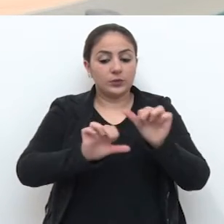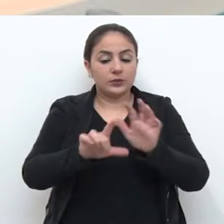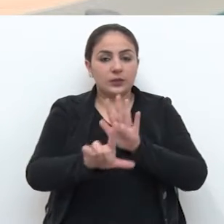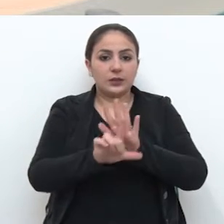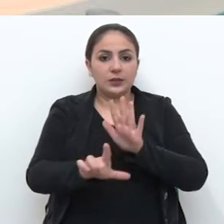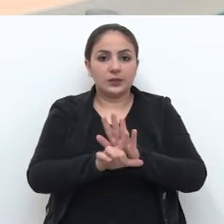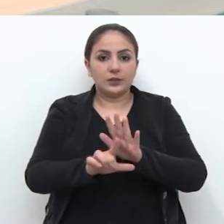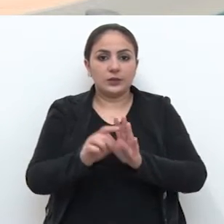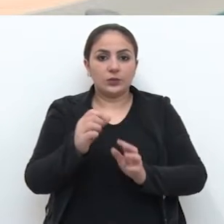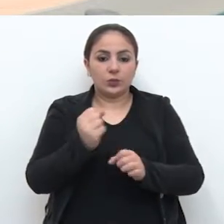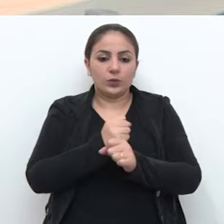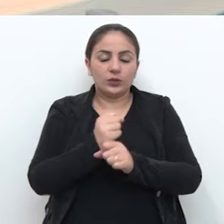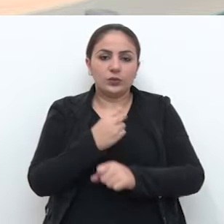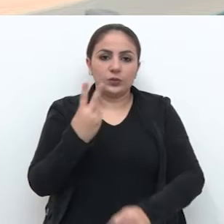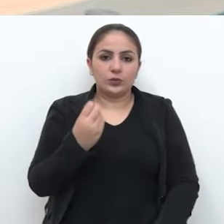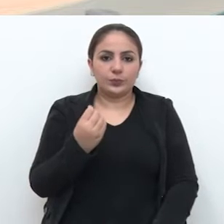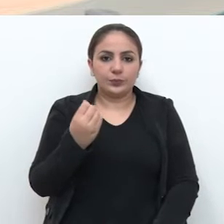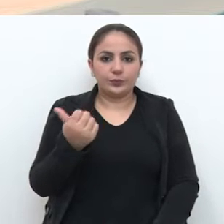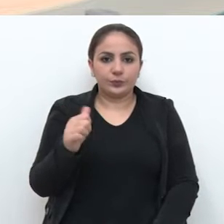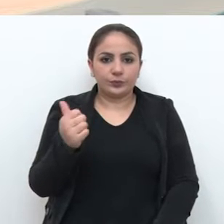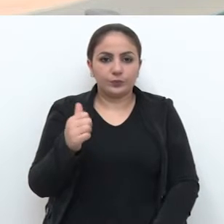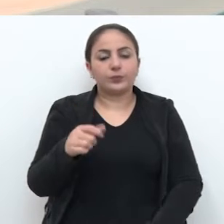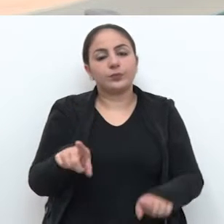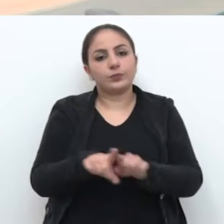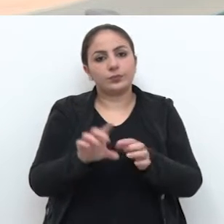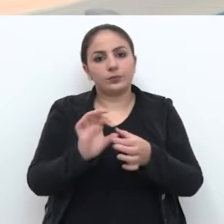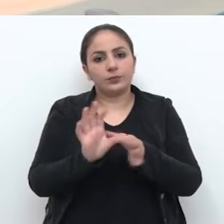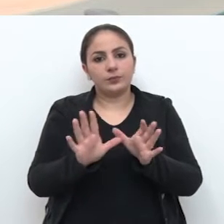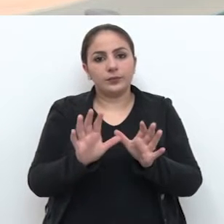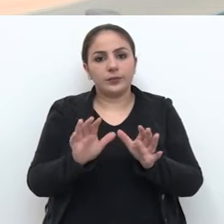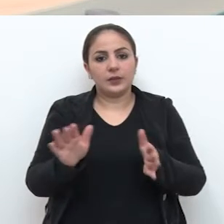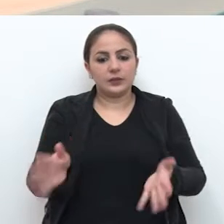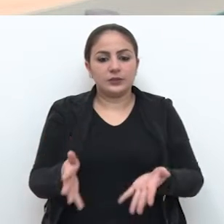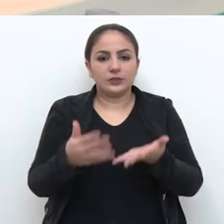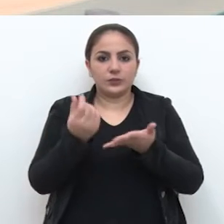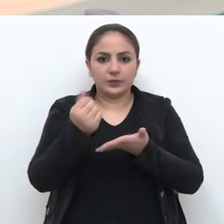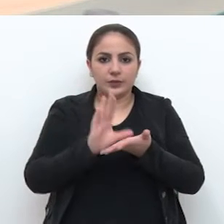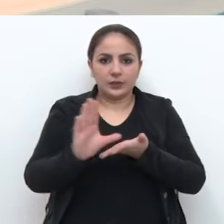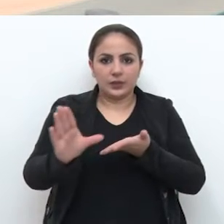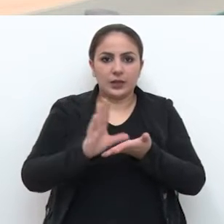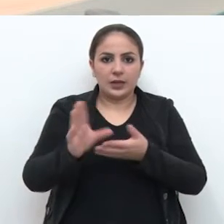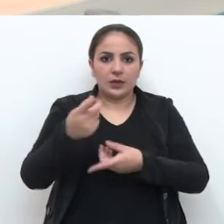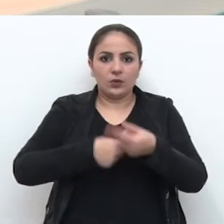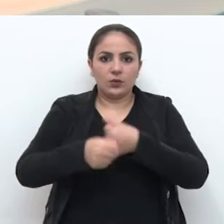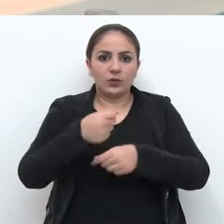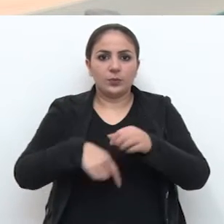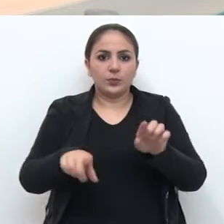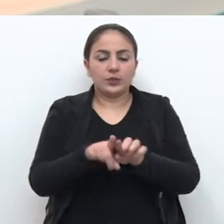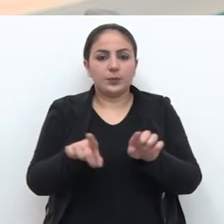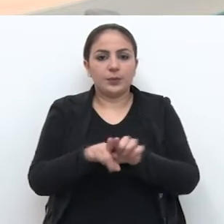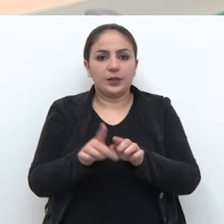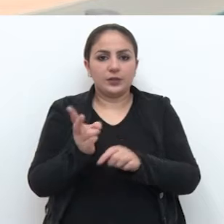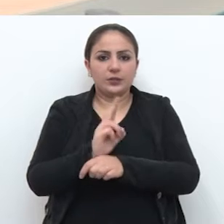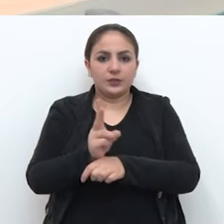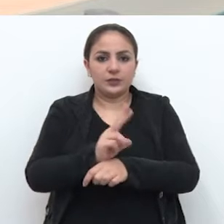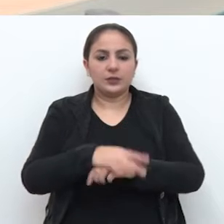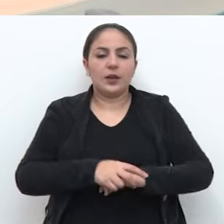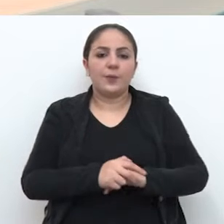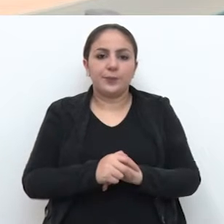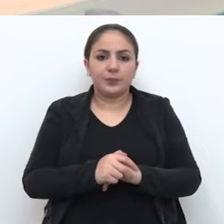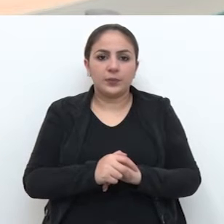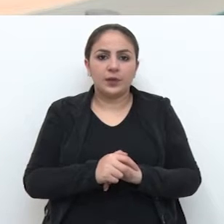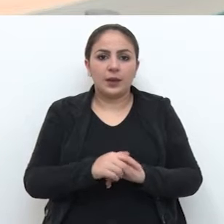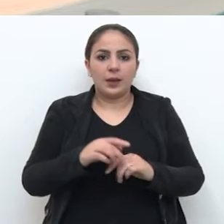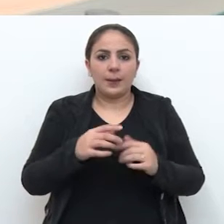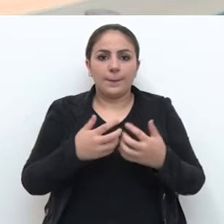alteração de uma lei de 2011 que autoriza a concessão de incentivos econômicos e fiscais para uma empresa